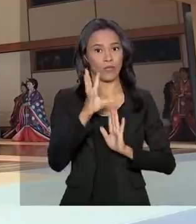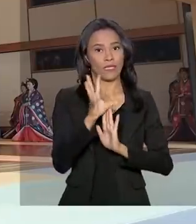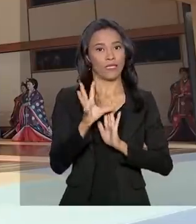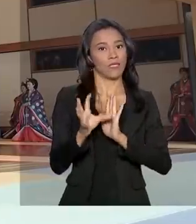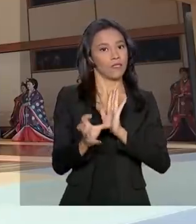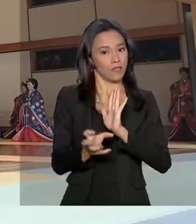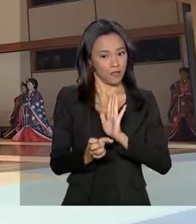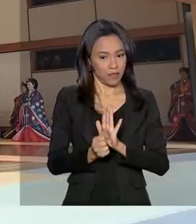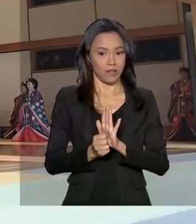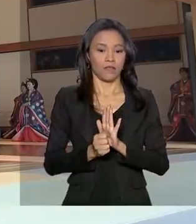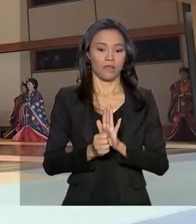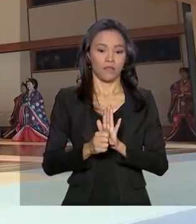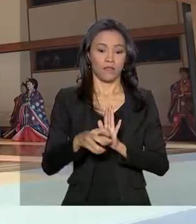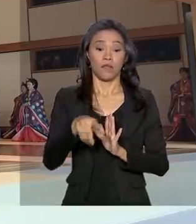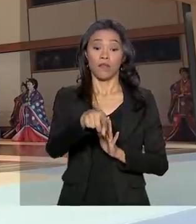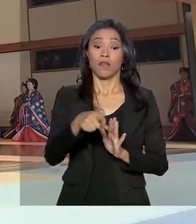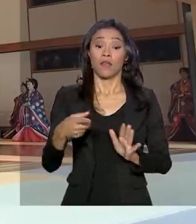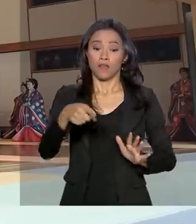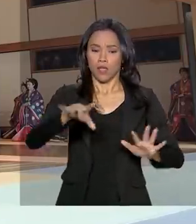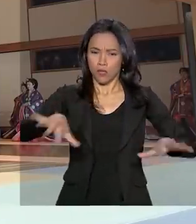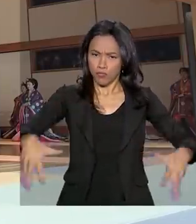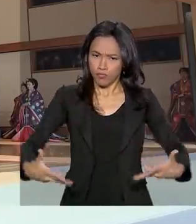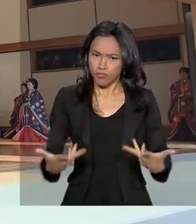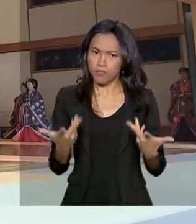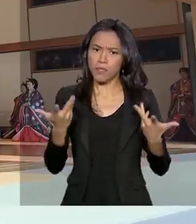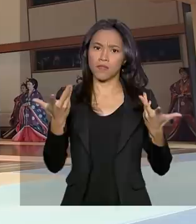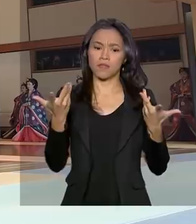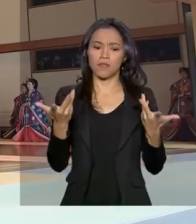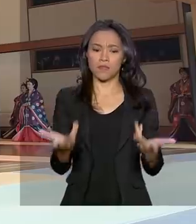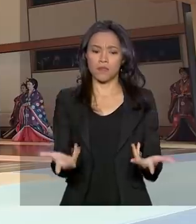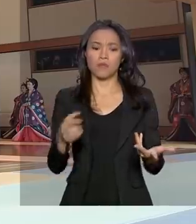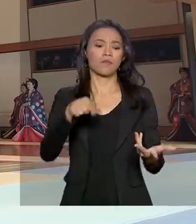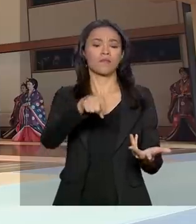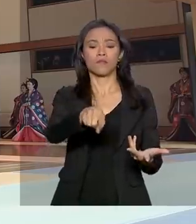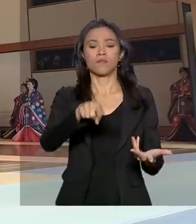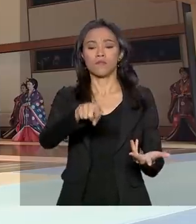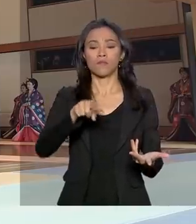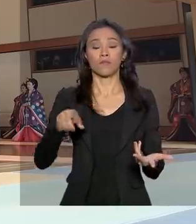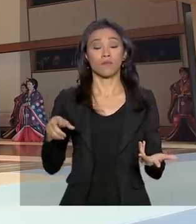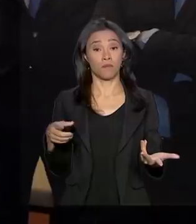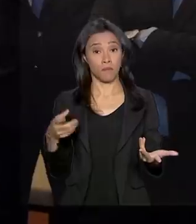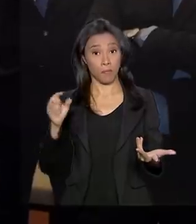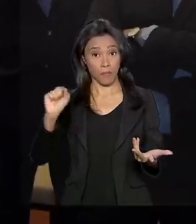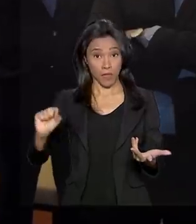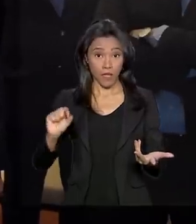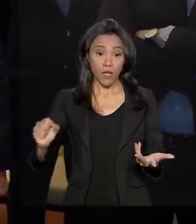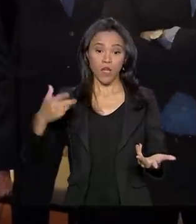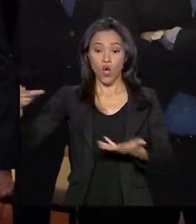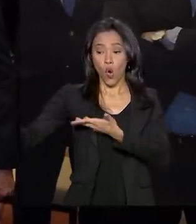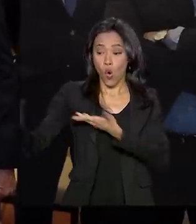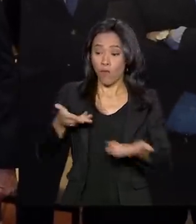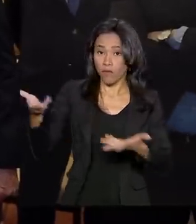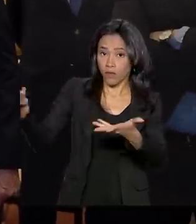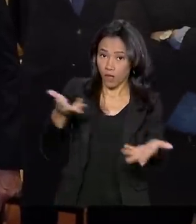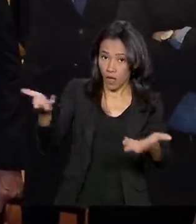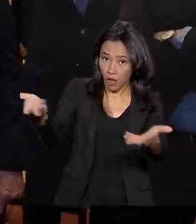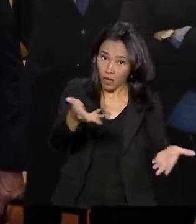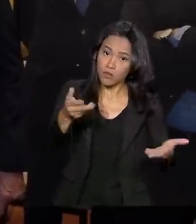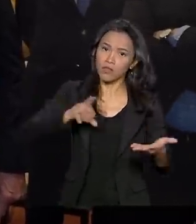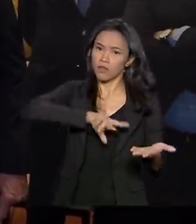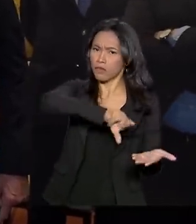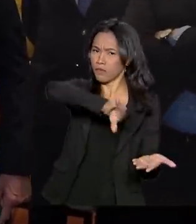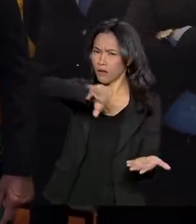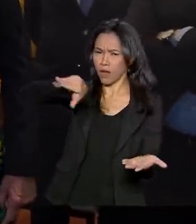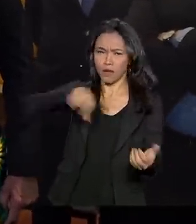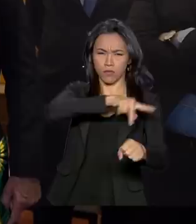cerimônia com rituais religiosos simboliza a ascensão ao trono do crisântemo. Entre os convidados estrangeiros, vários